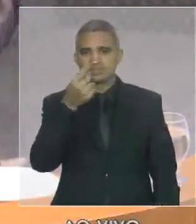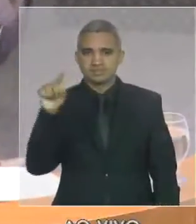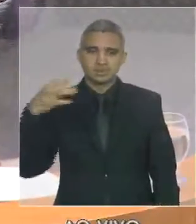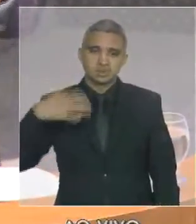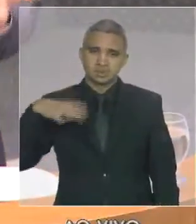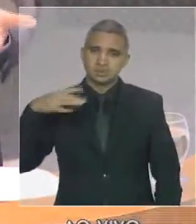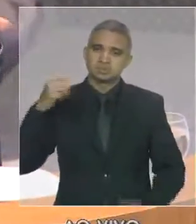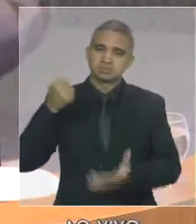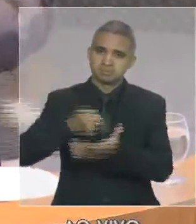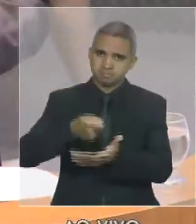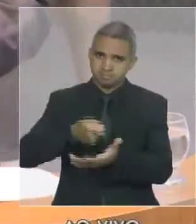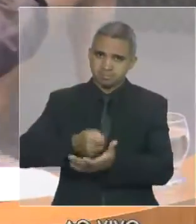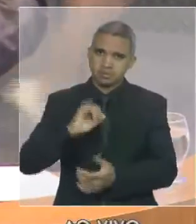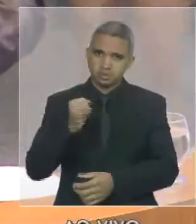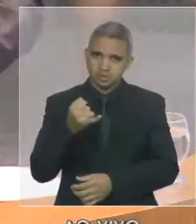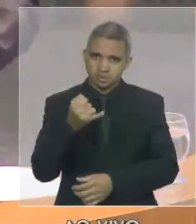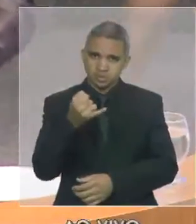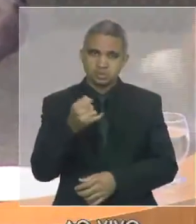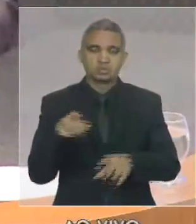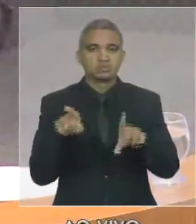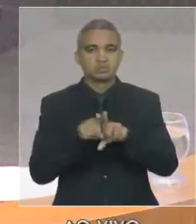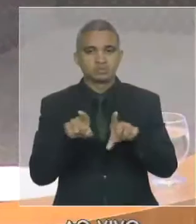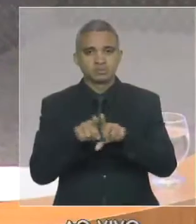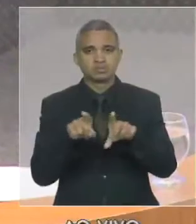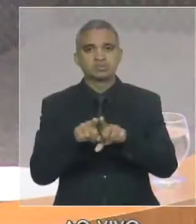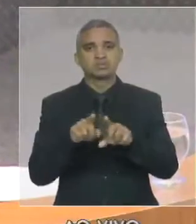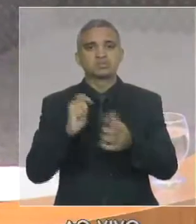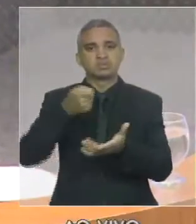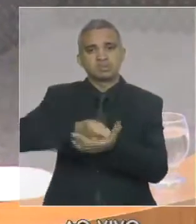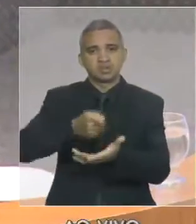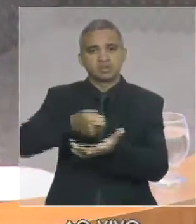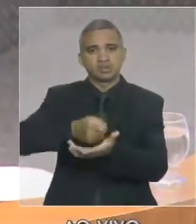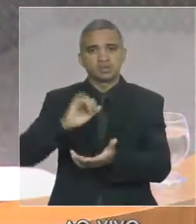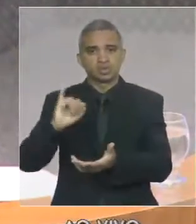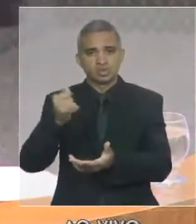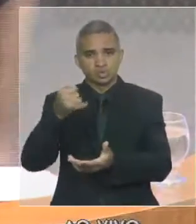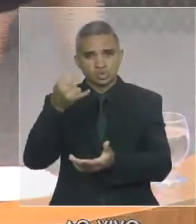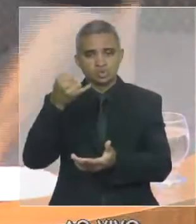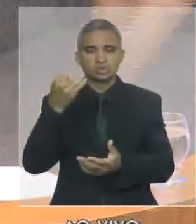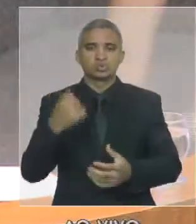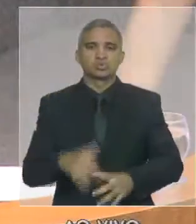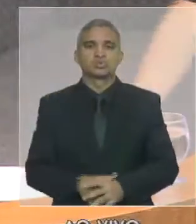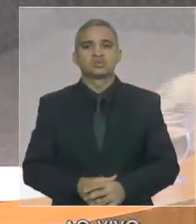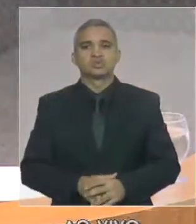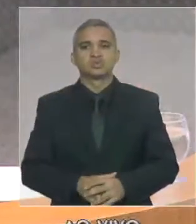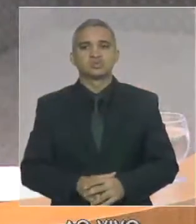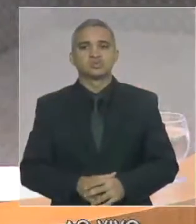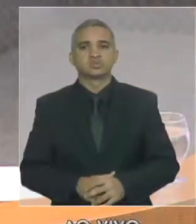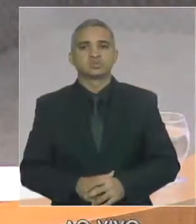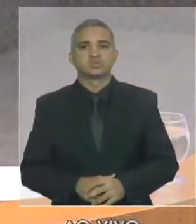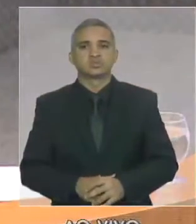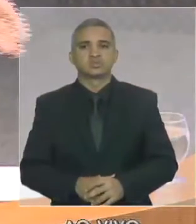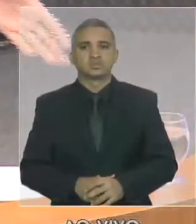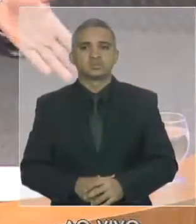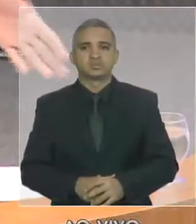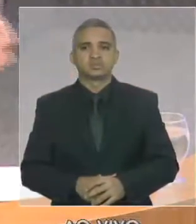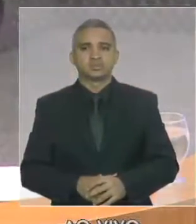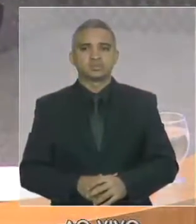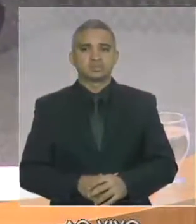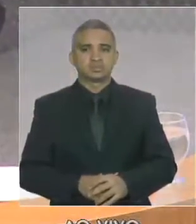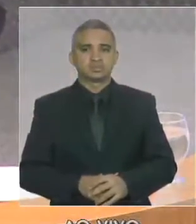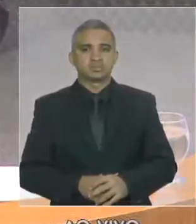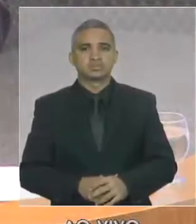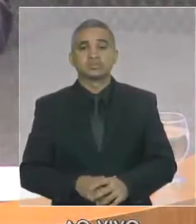razão da elevação da taxa de juros. Para que as senhoras e senhores possam aquilatar a dimensão desse fenômeno, nós tivemos, no mês de